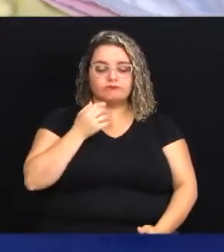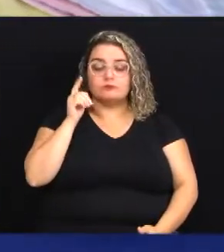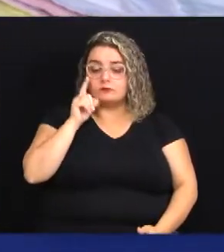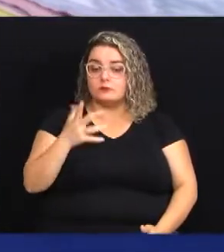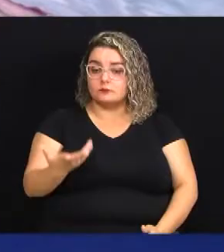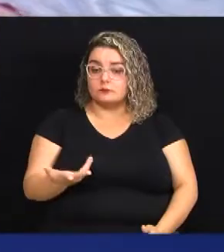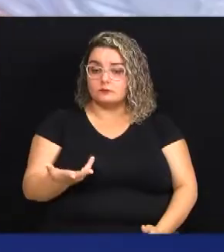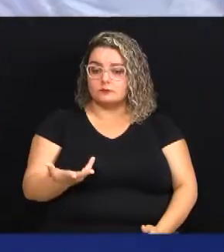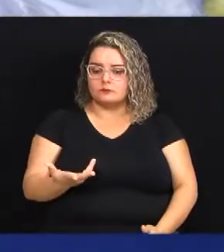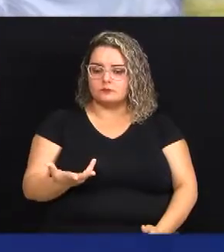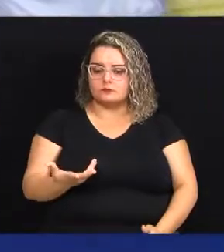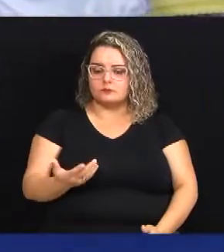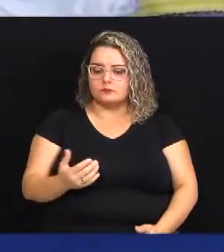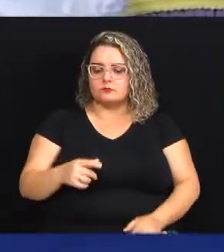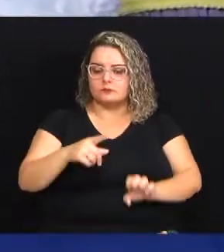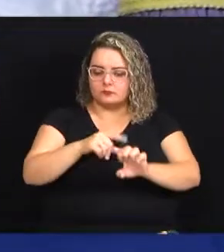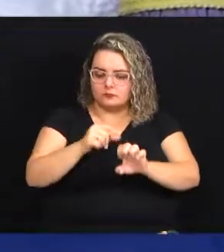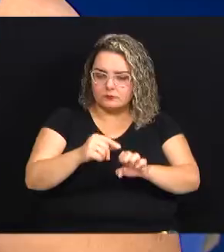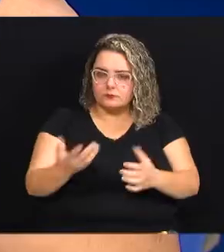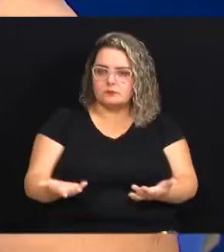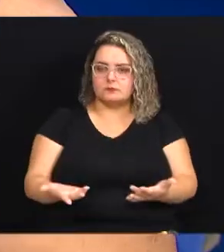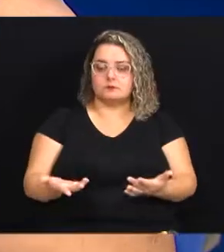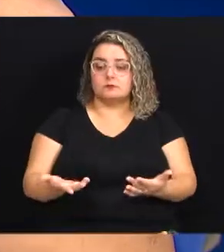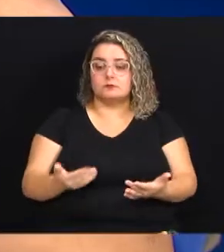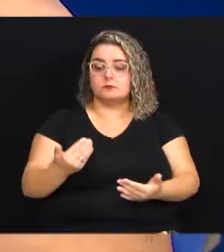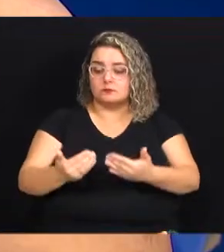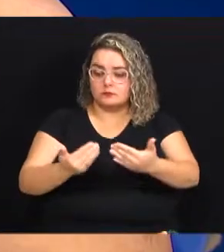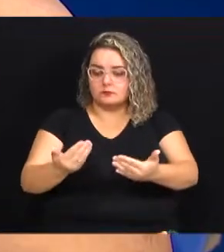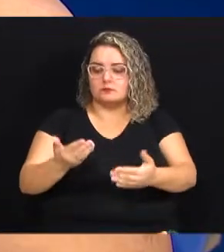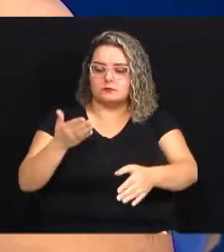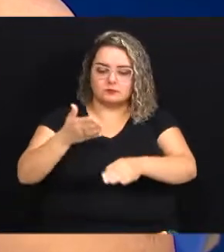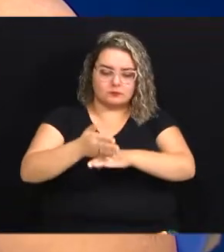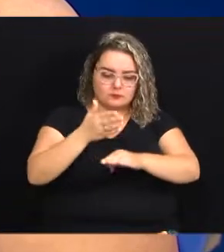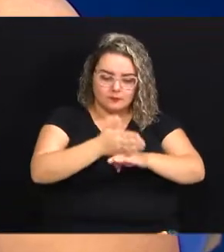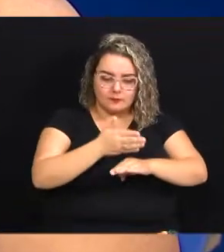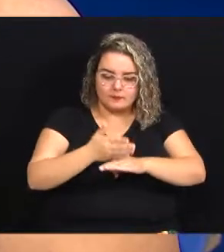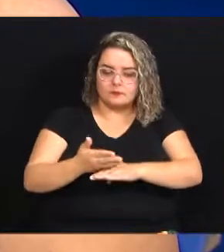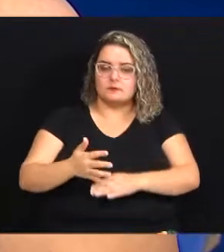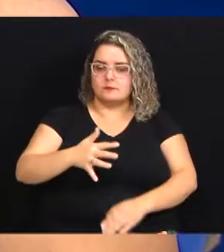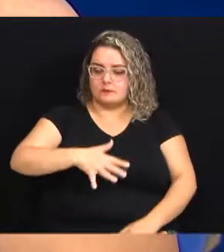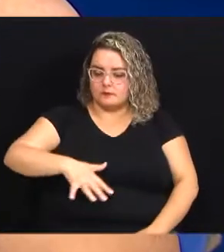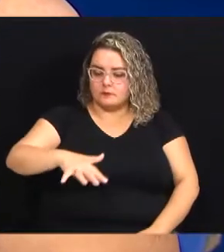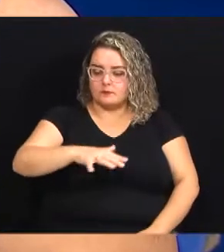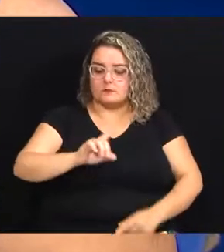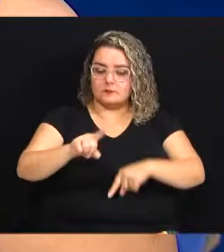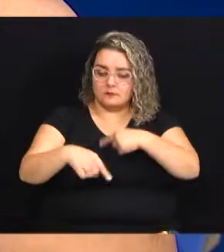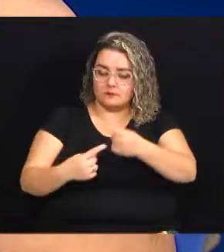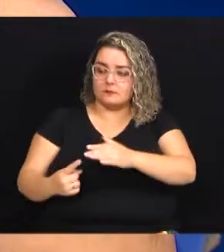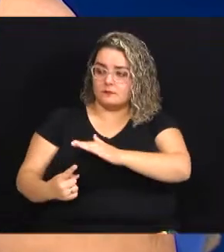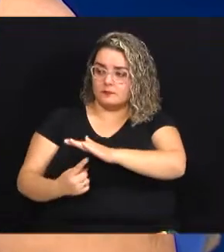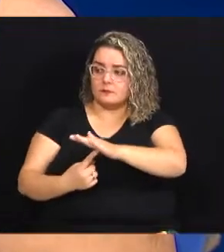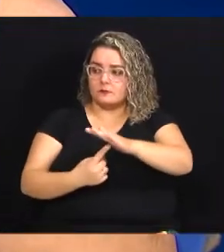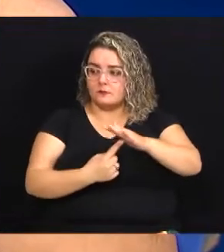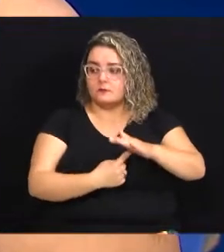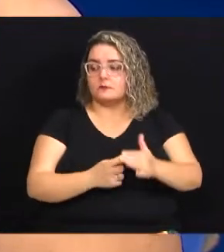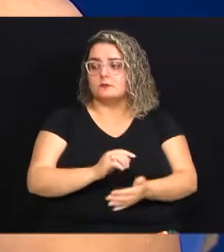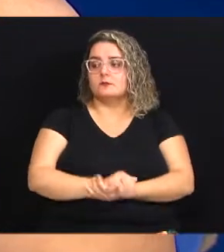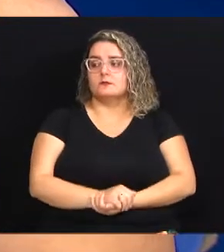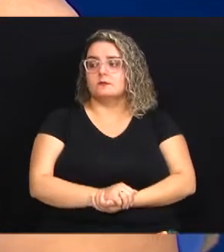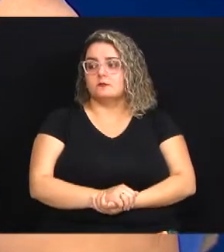conquistar as coisas através do empreendedorismo através das suas participações nesta e em outras feiras